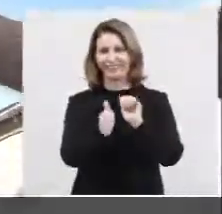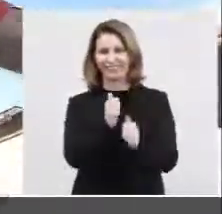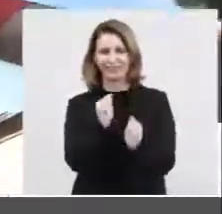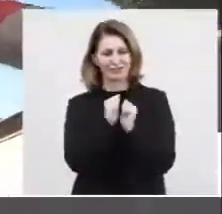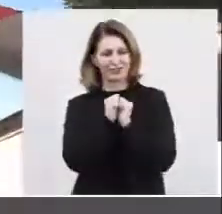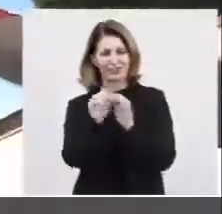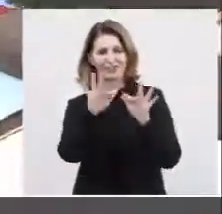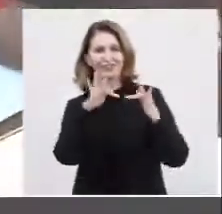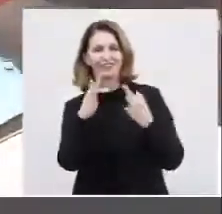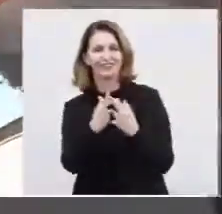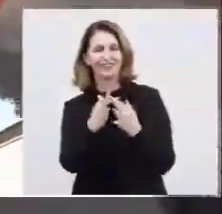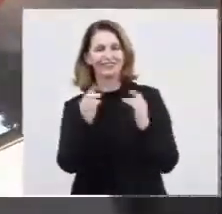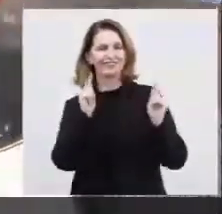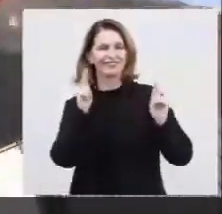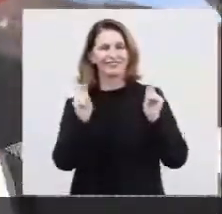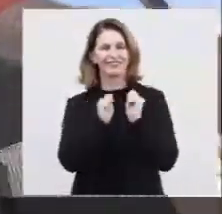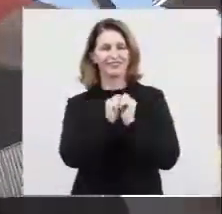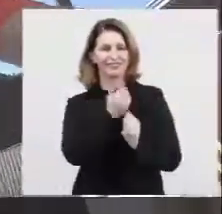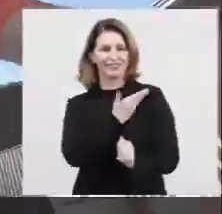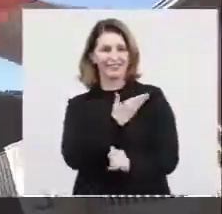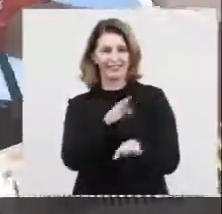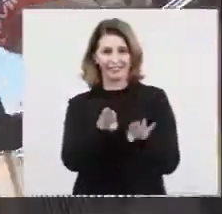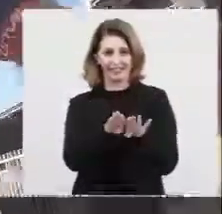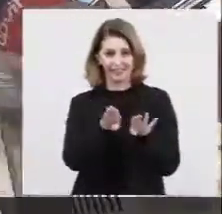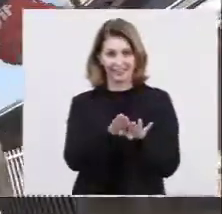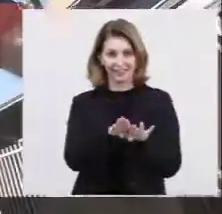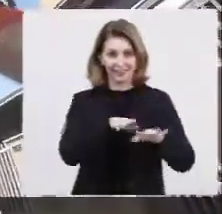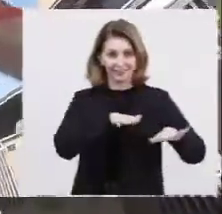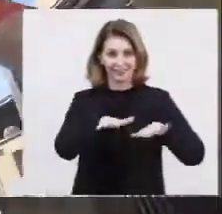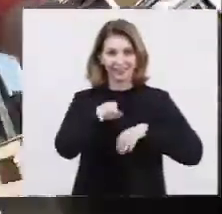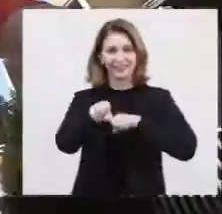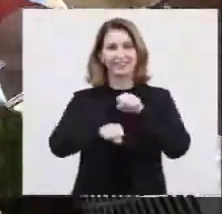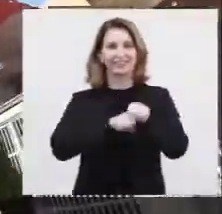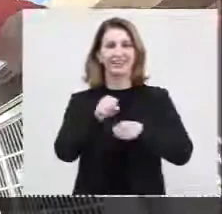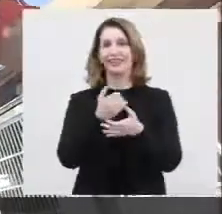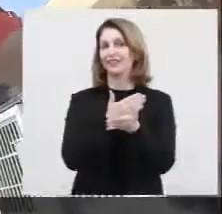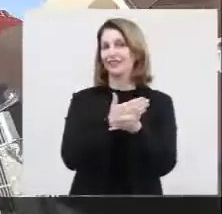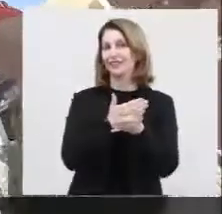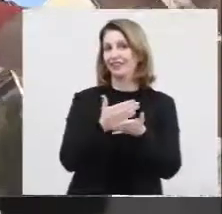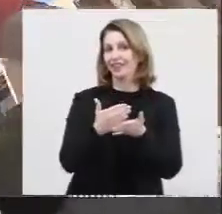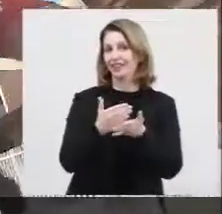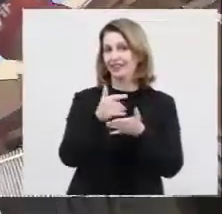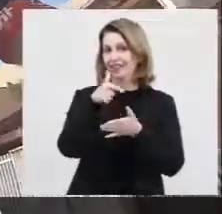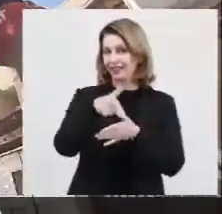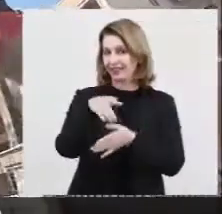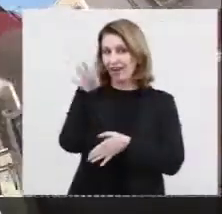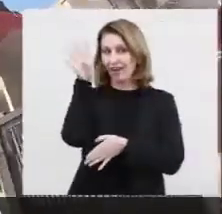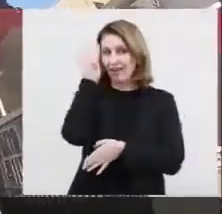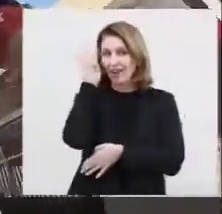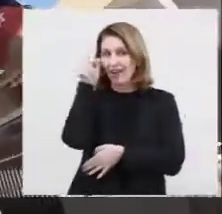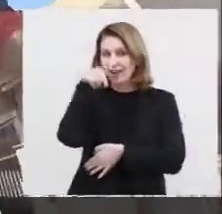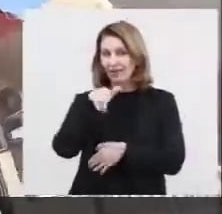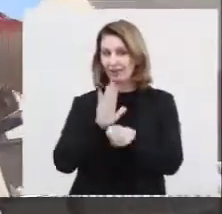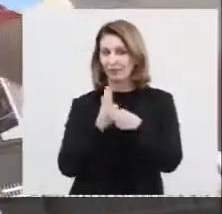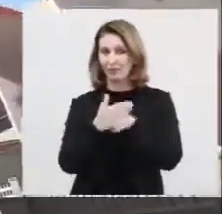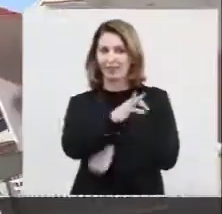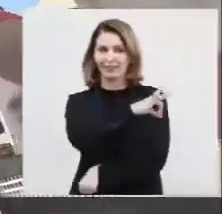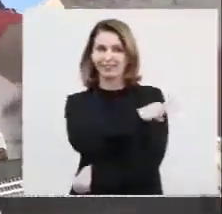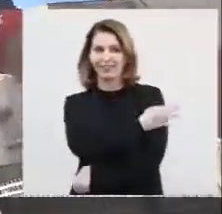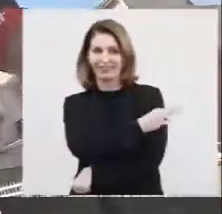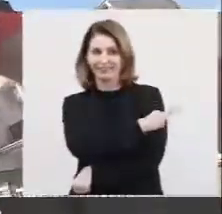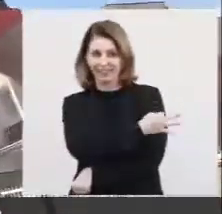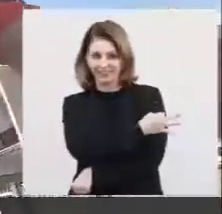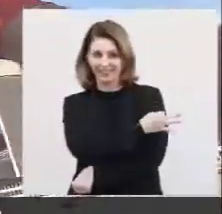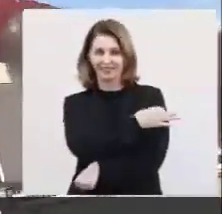em família, curtindo com seus amigos também. O Mexa-se Bike começa nessa quarta aqui no bairro